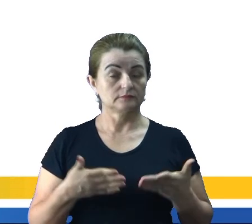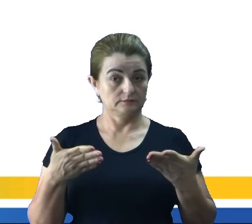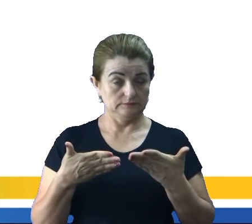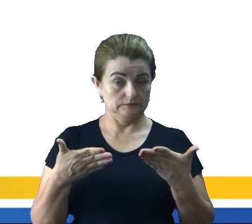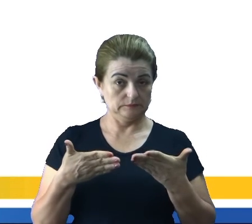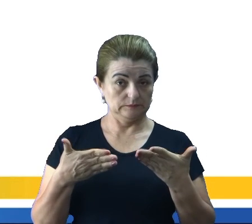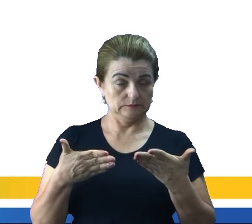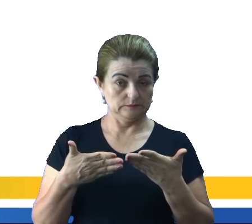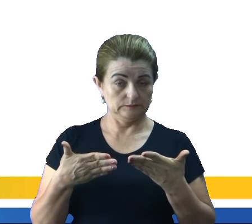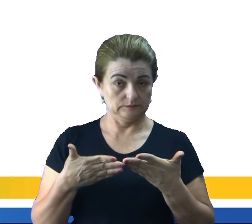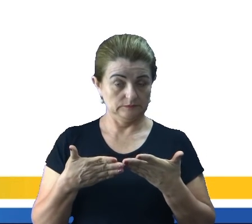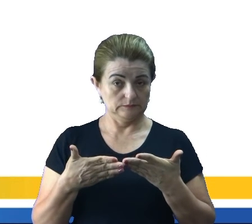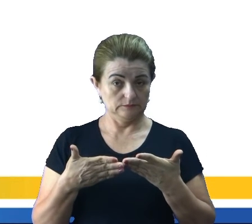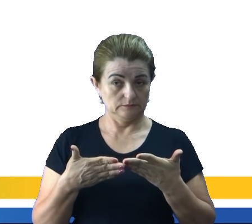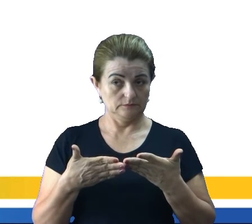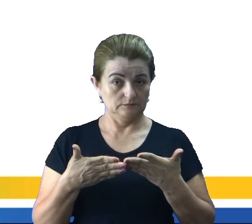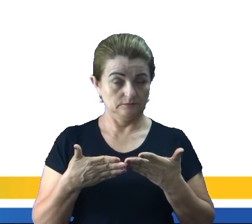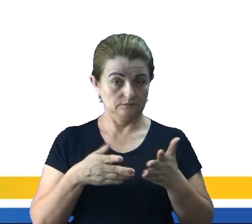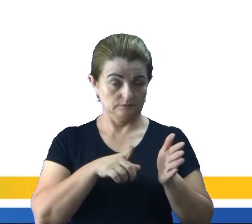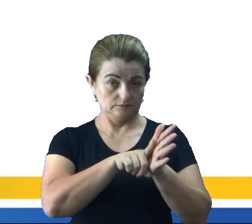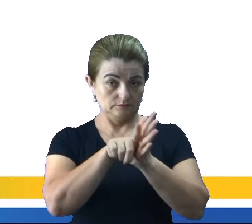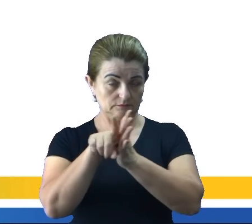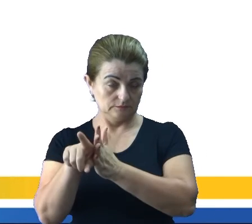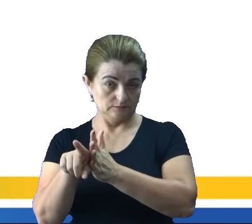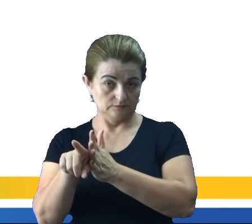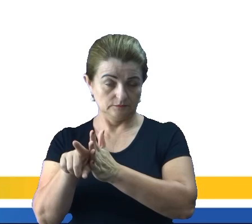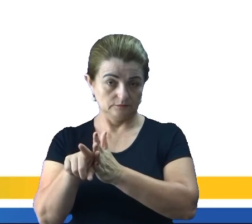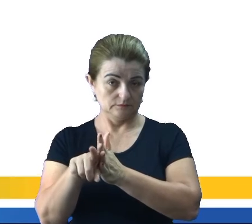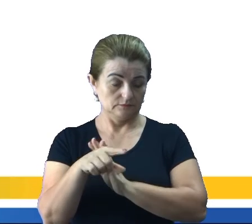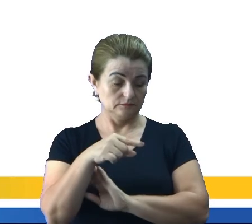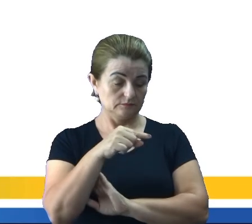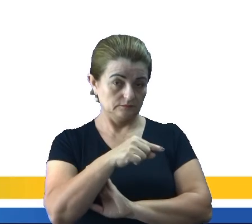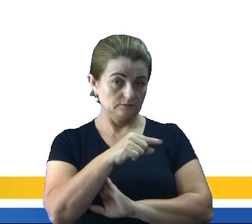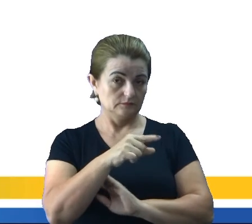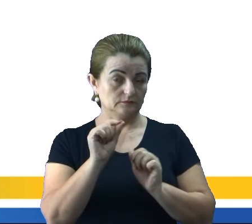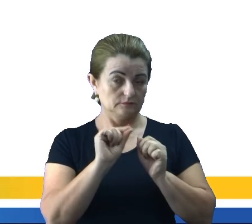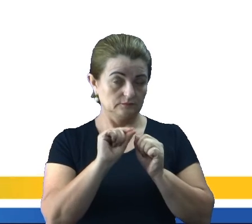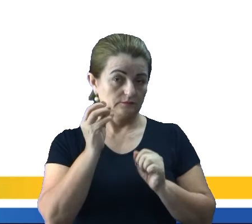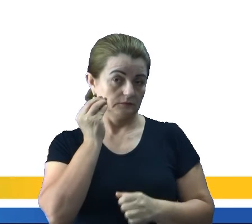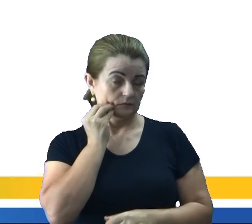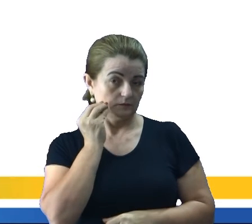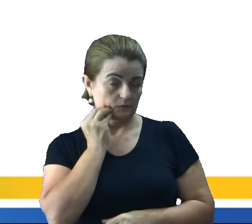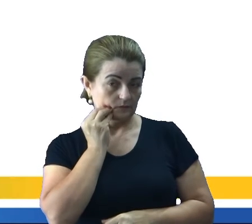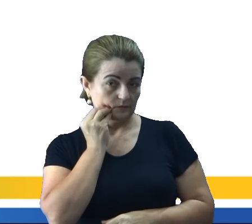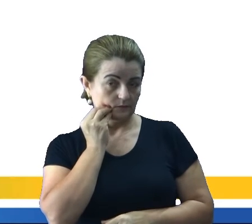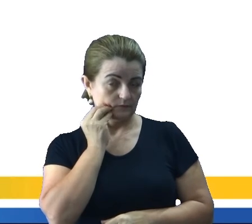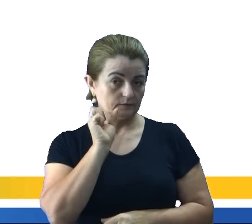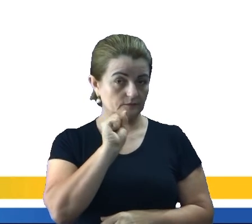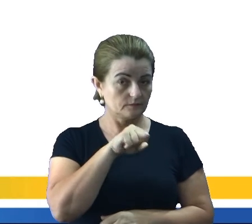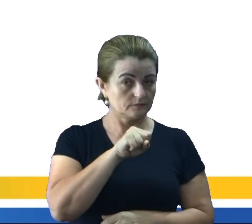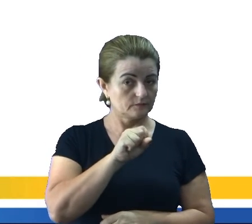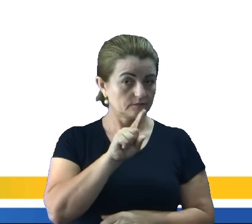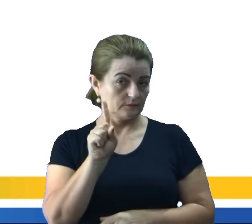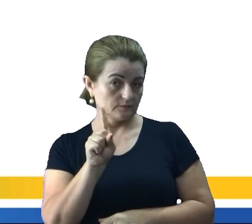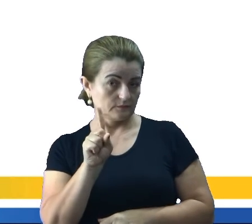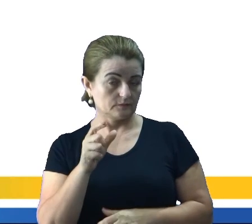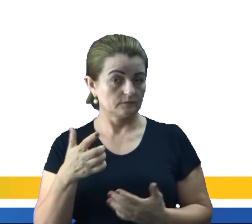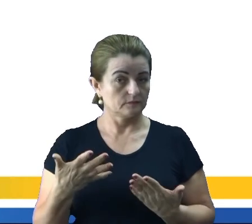Agora Com as As perguntas O Calvin vai fazer um experimento? Sim ou não?